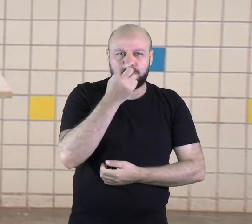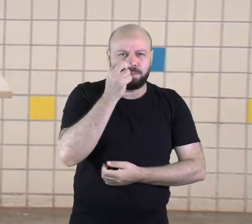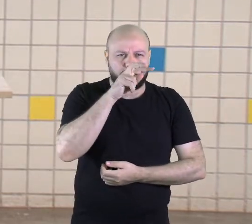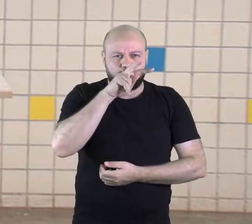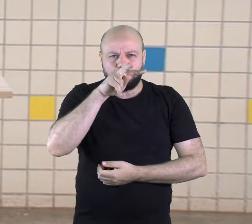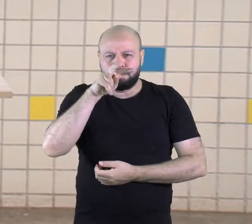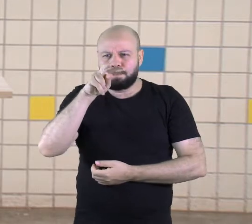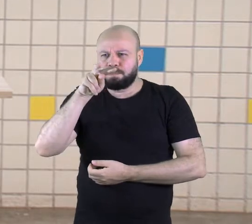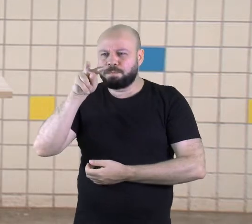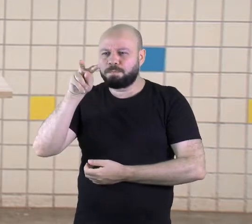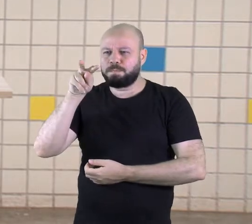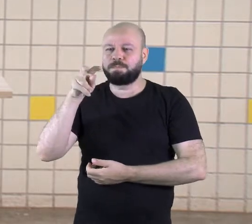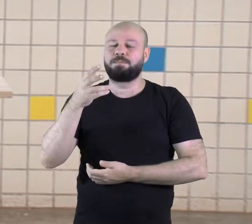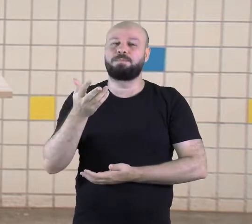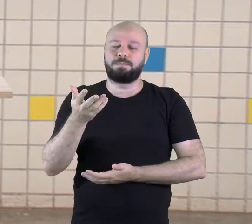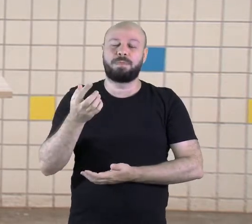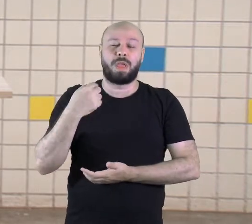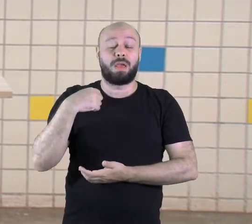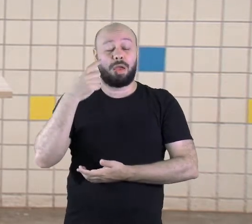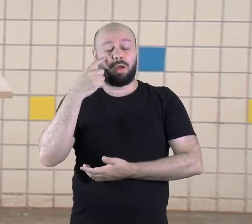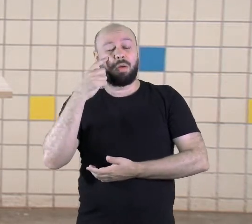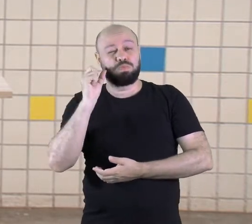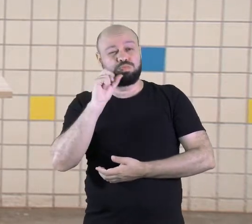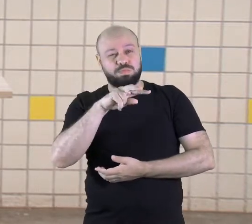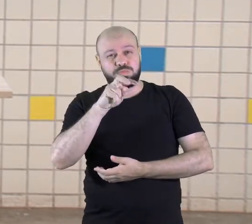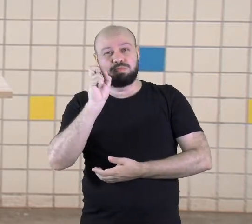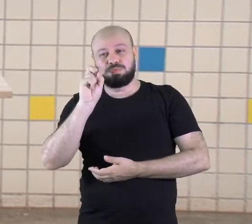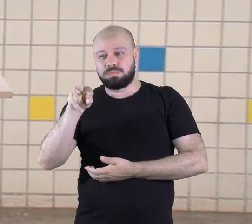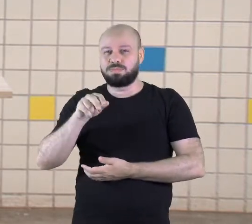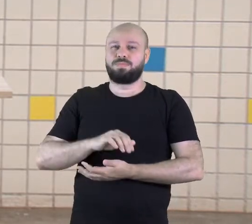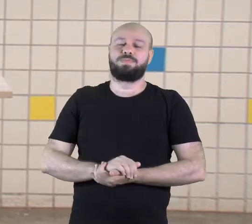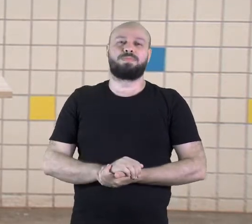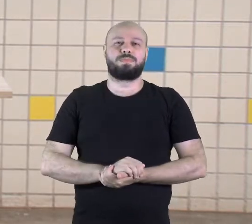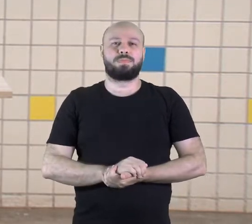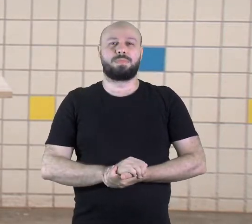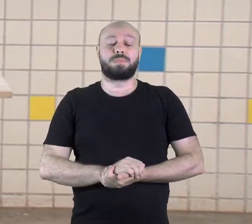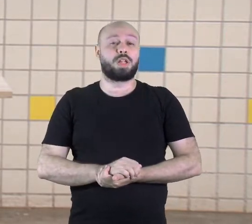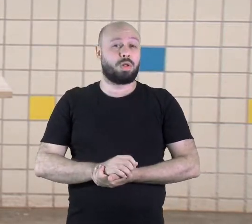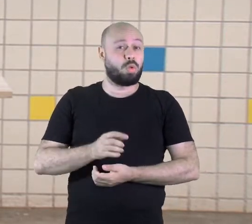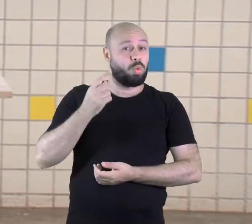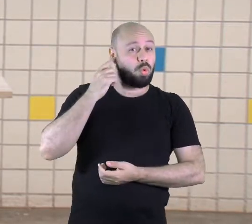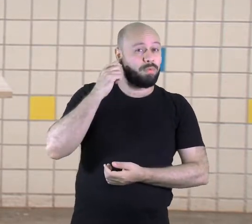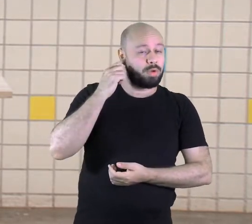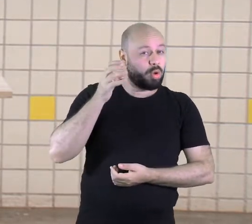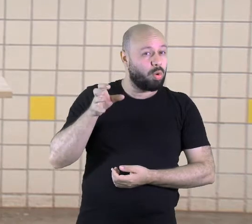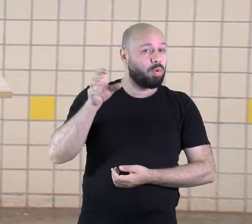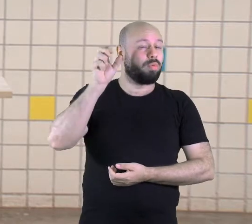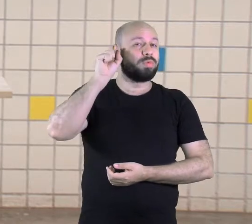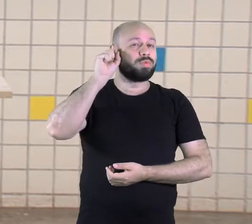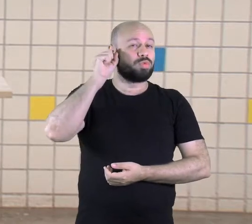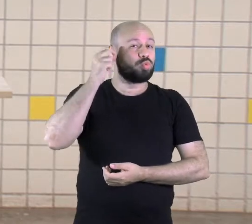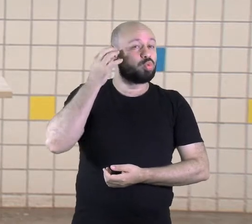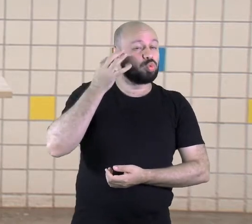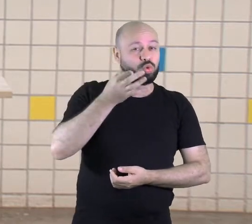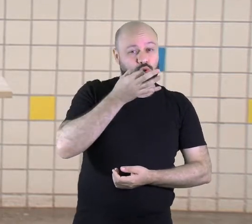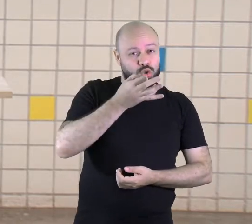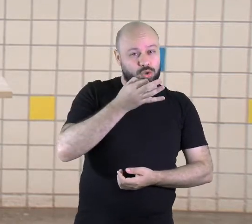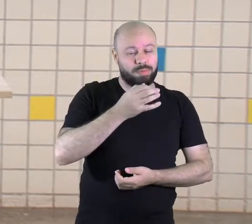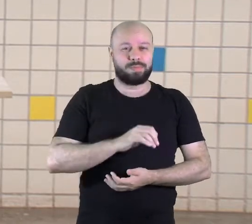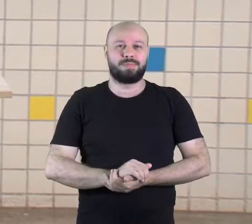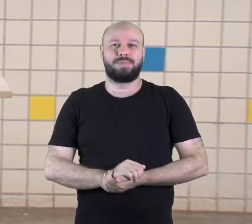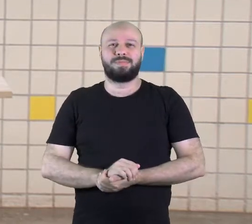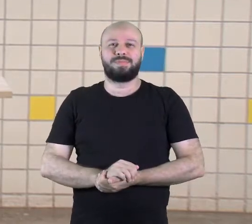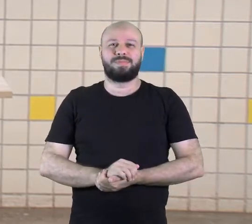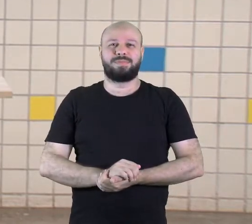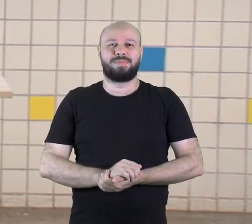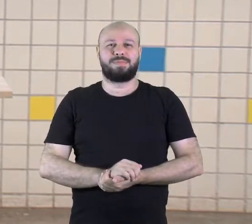olhos. Olhando eu vejo. Já com o ouvido, eu escuto o som. Então, nós vamos